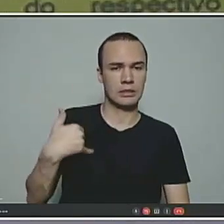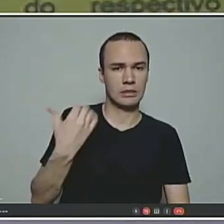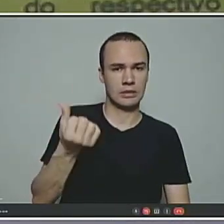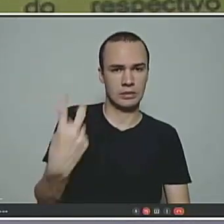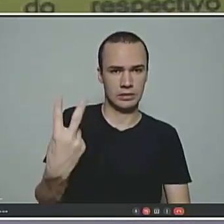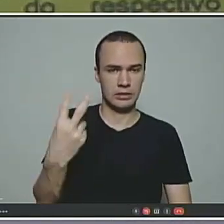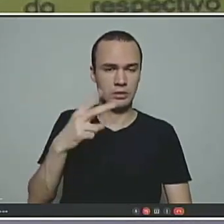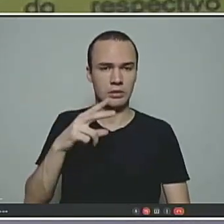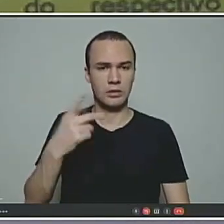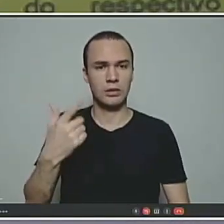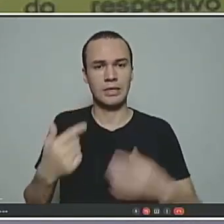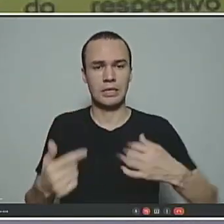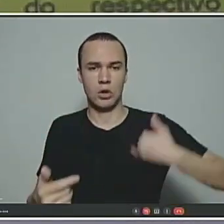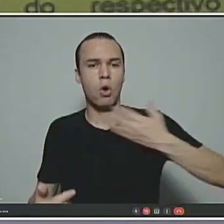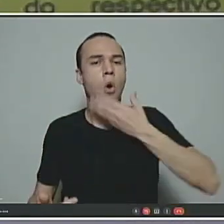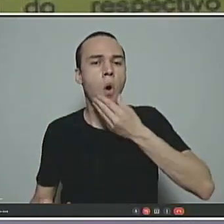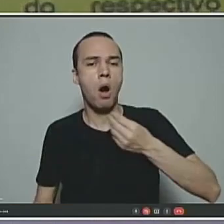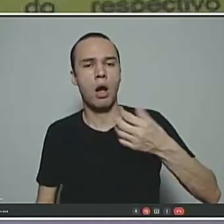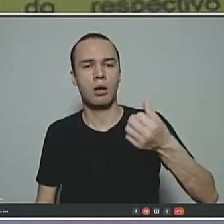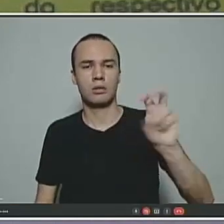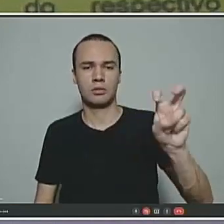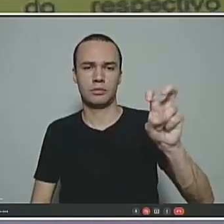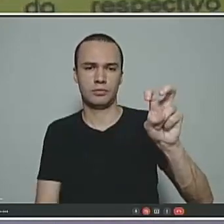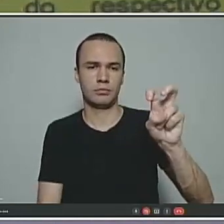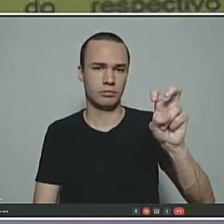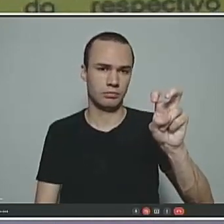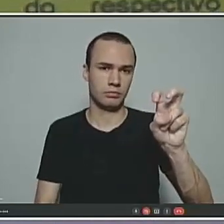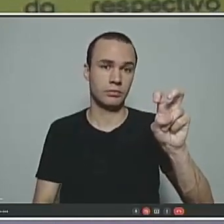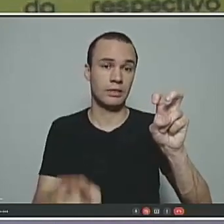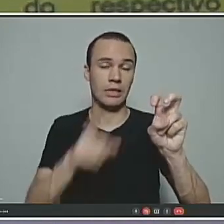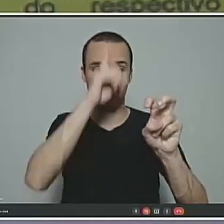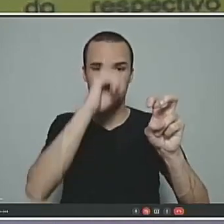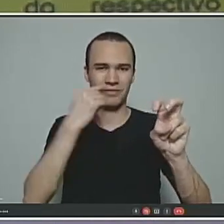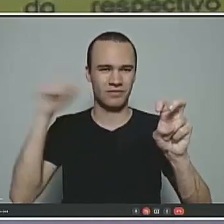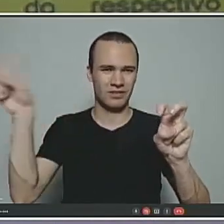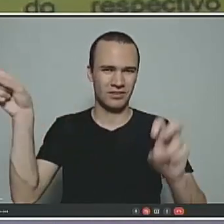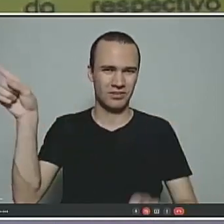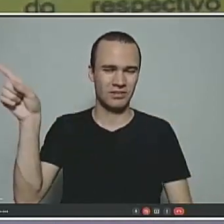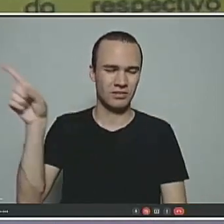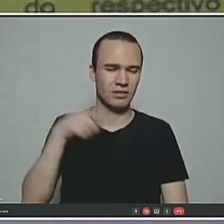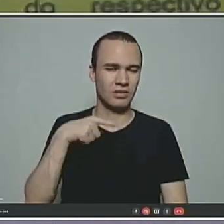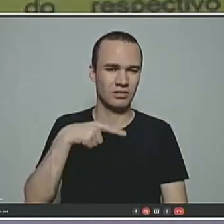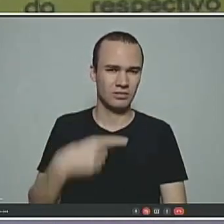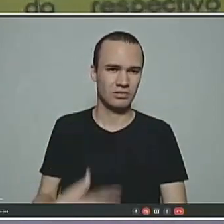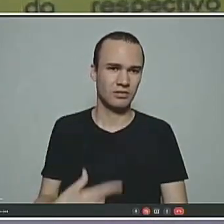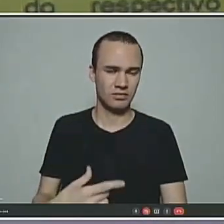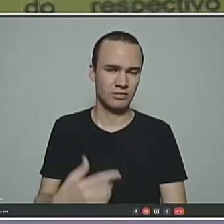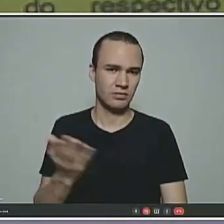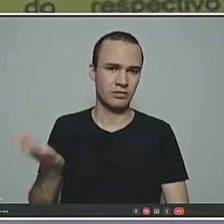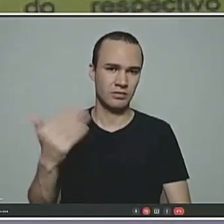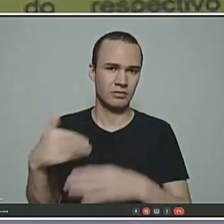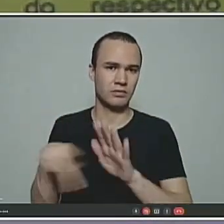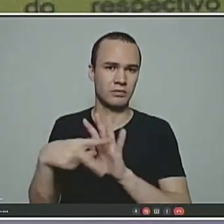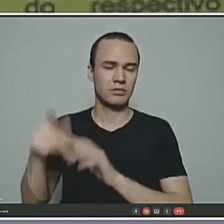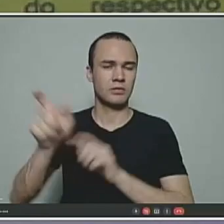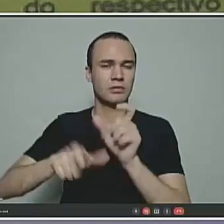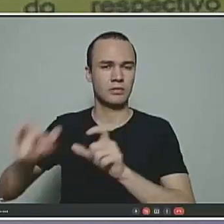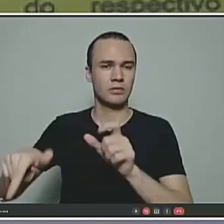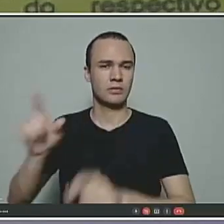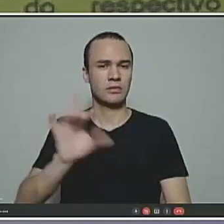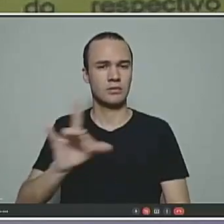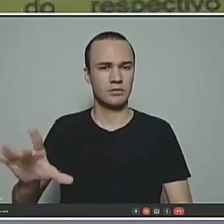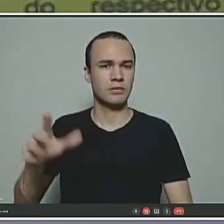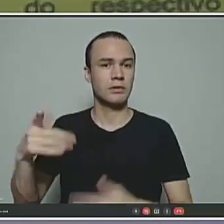e 65 anos se homem. âmbito do... Daí em amarelo, no âmbito dos estados, distritos federais e municípios, na idade mínima